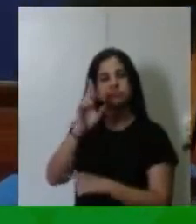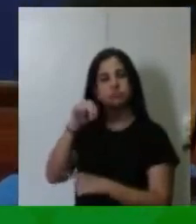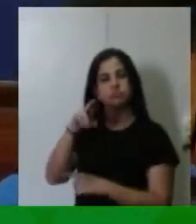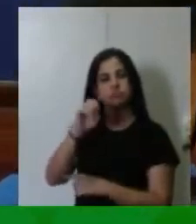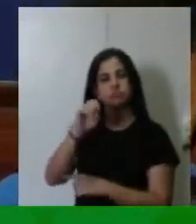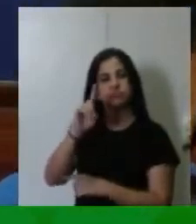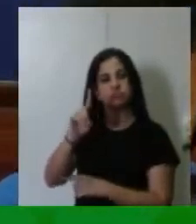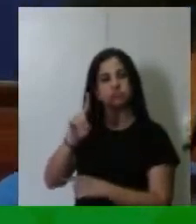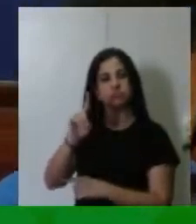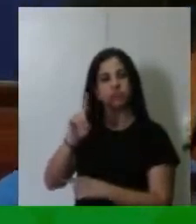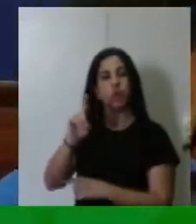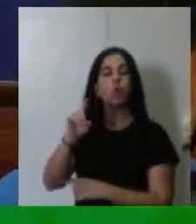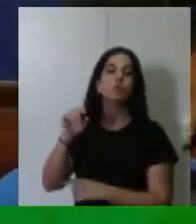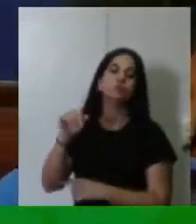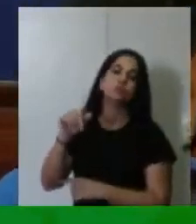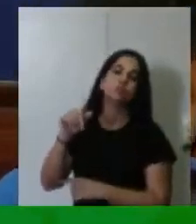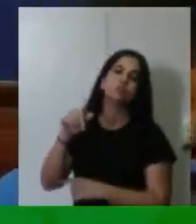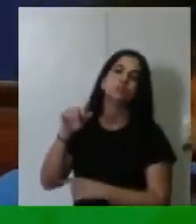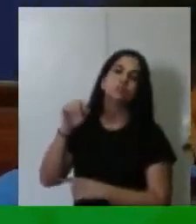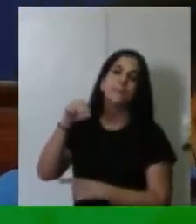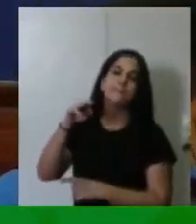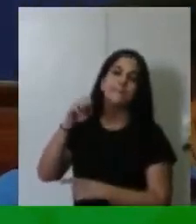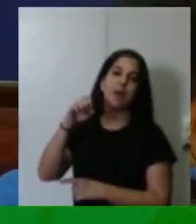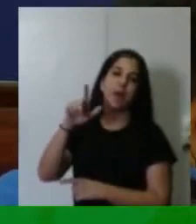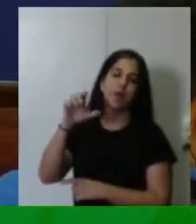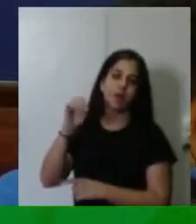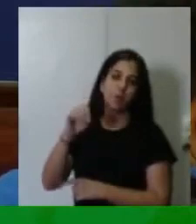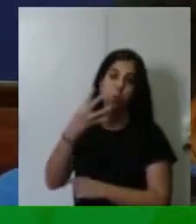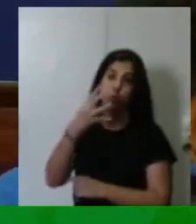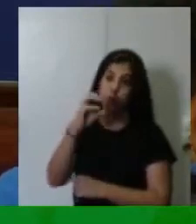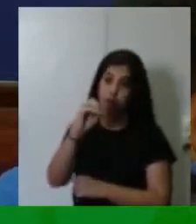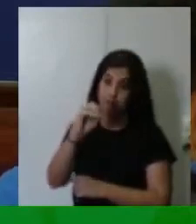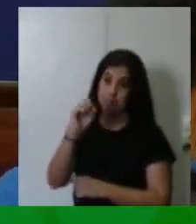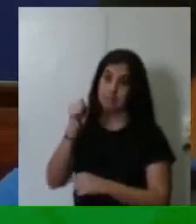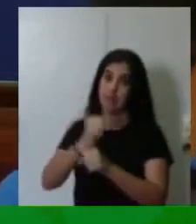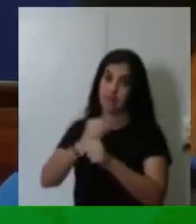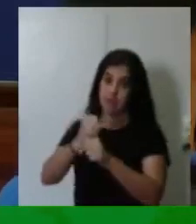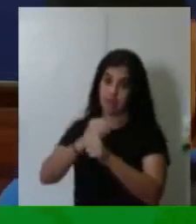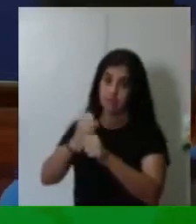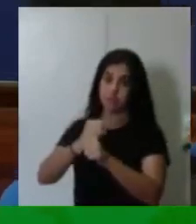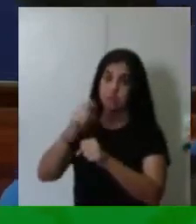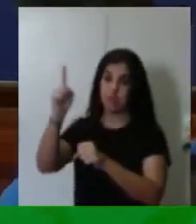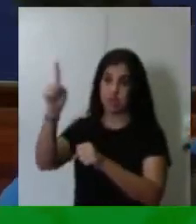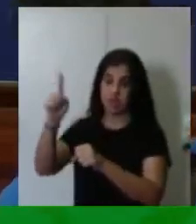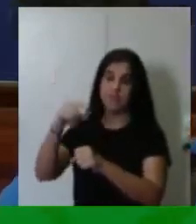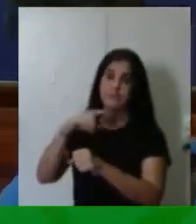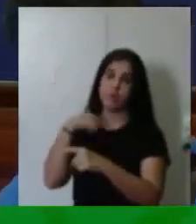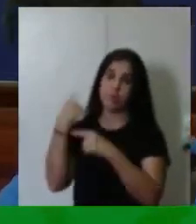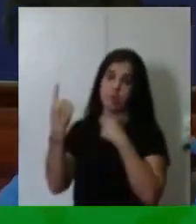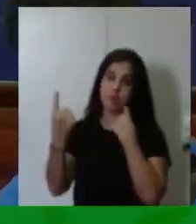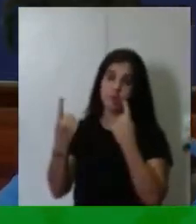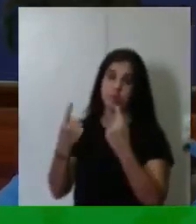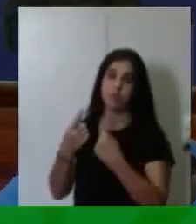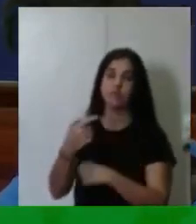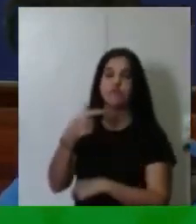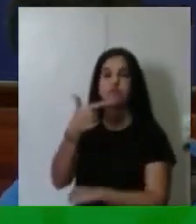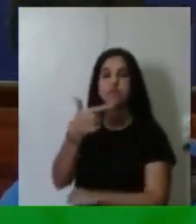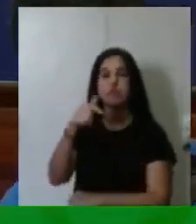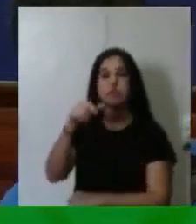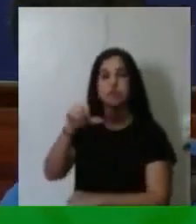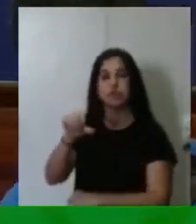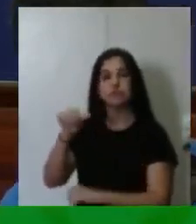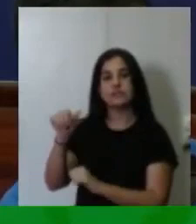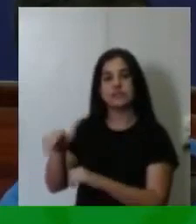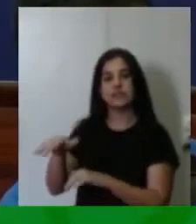aqui. 40 anos que ele partiu no dia 29 de setembro de 1983.